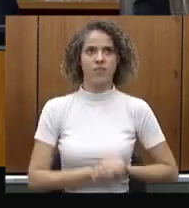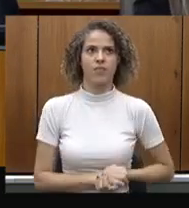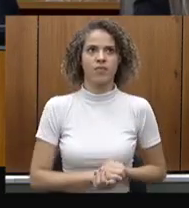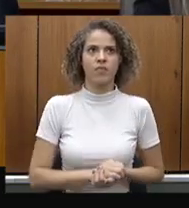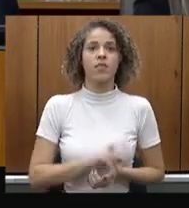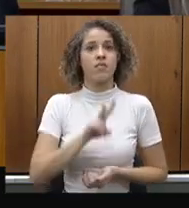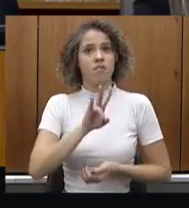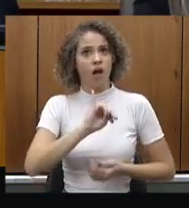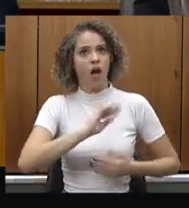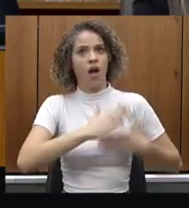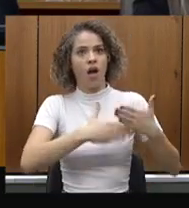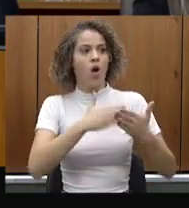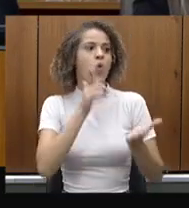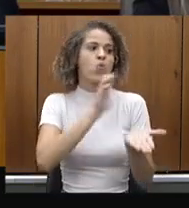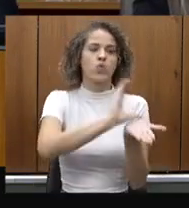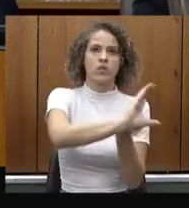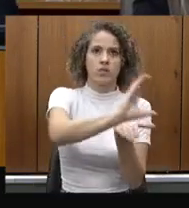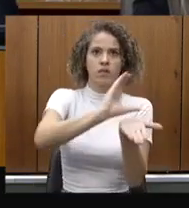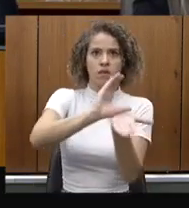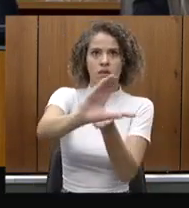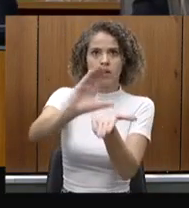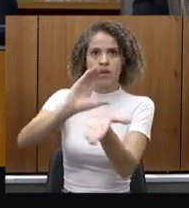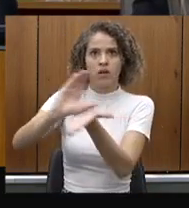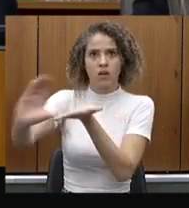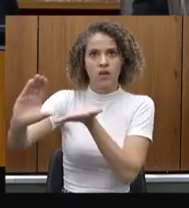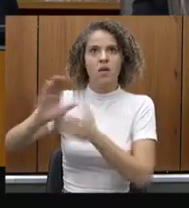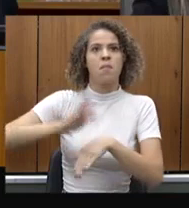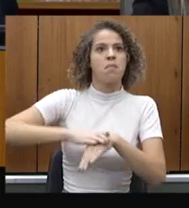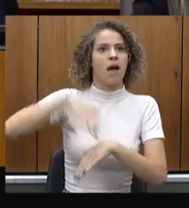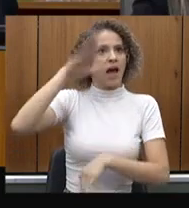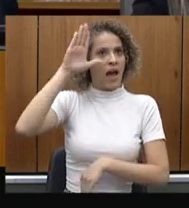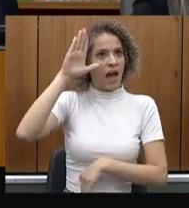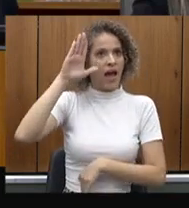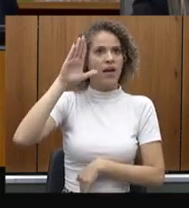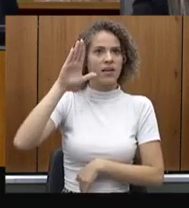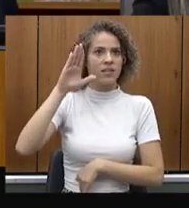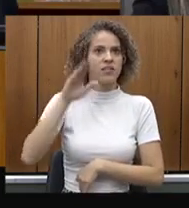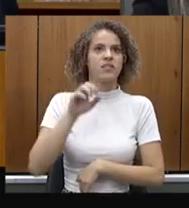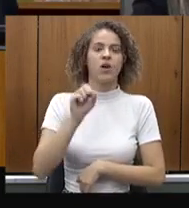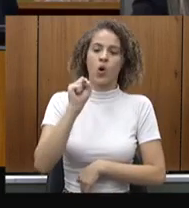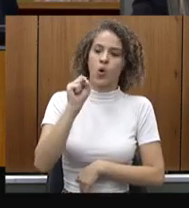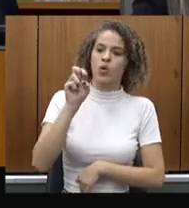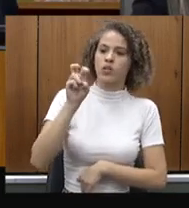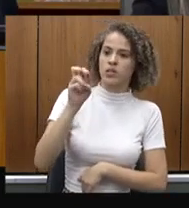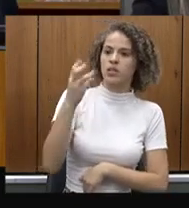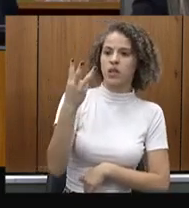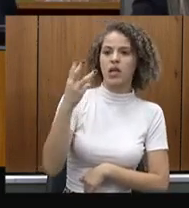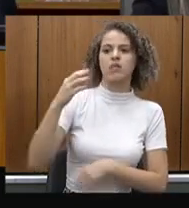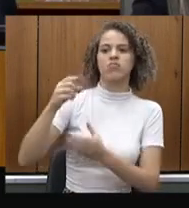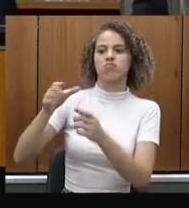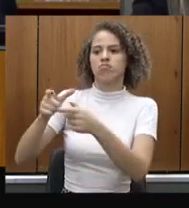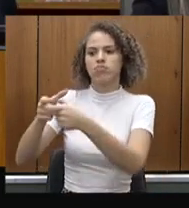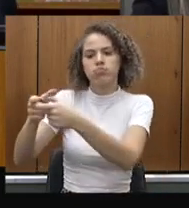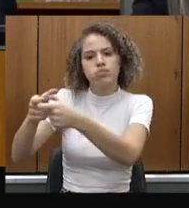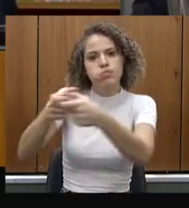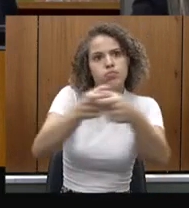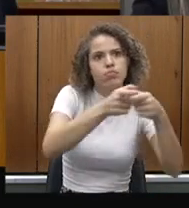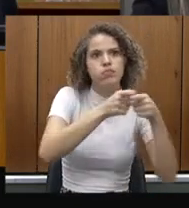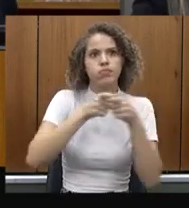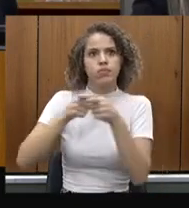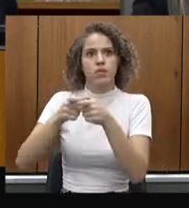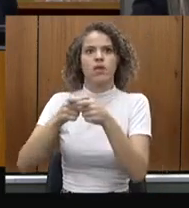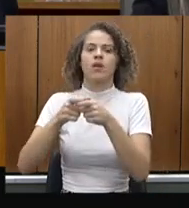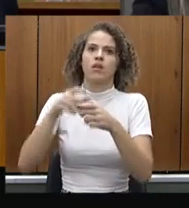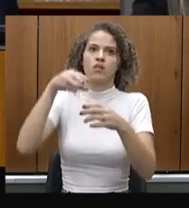bancar, a partir de agora, esse recurso está sendo transferido aos 853 municípios, cerca de 230 milhões. Então, gente equipou os